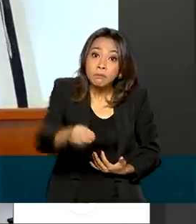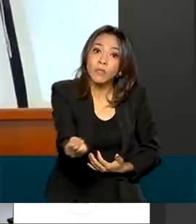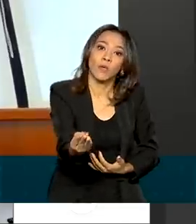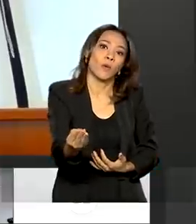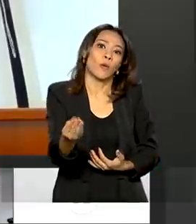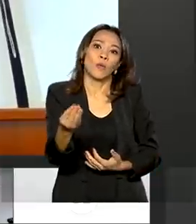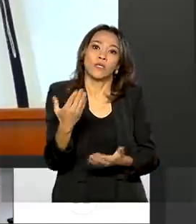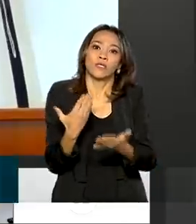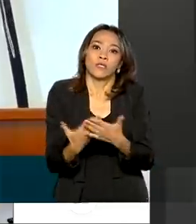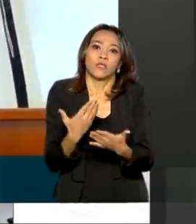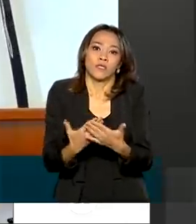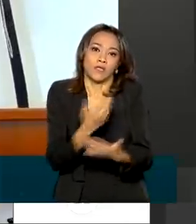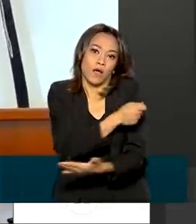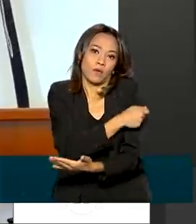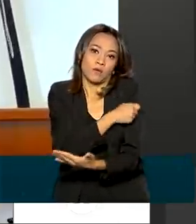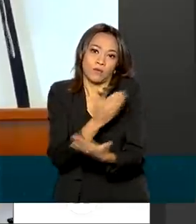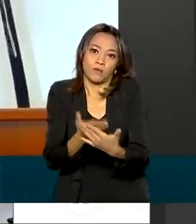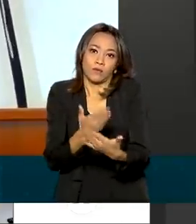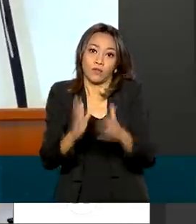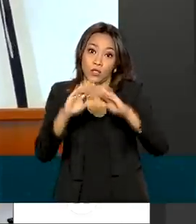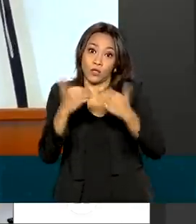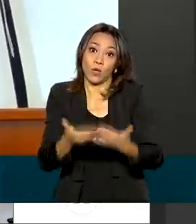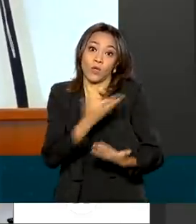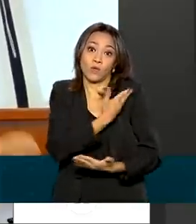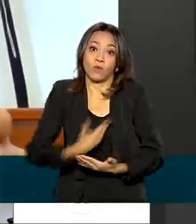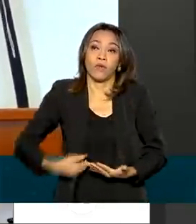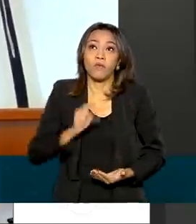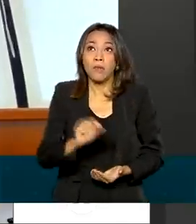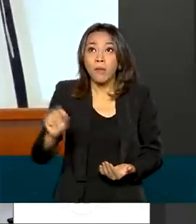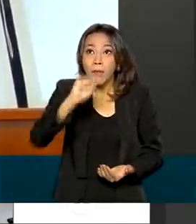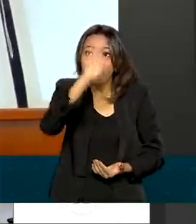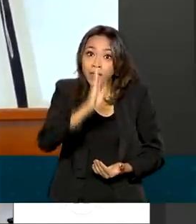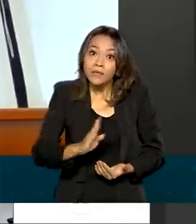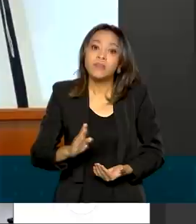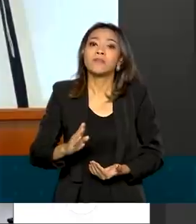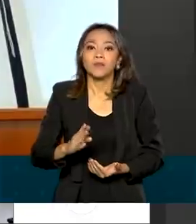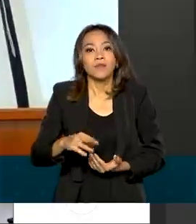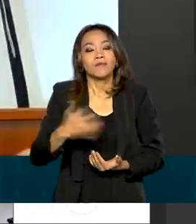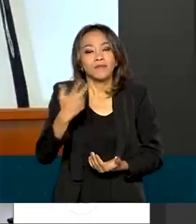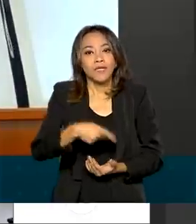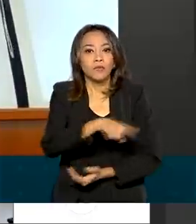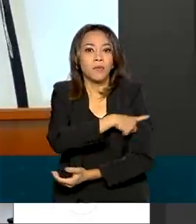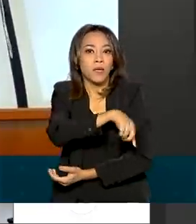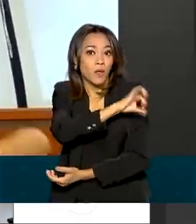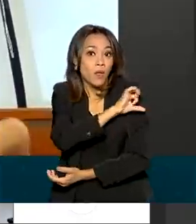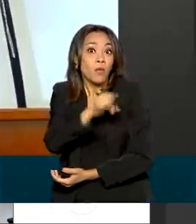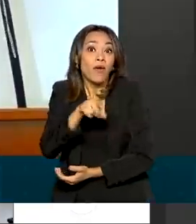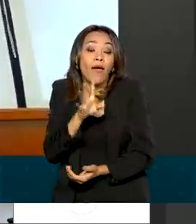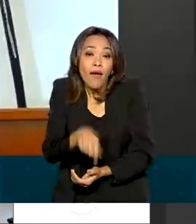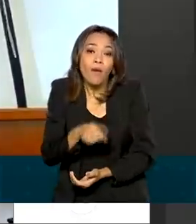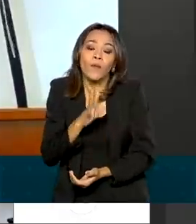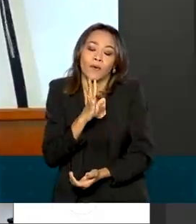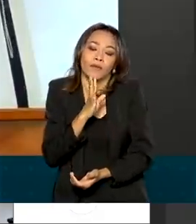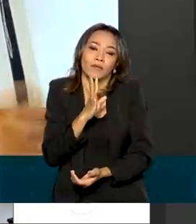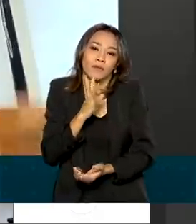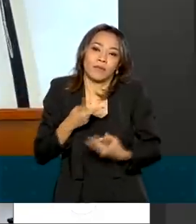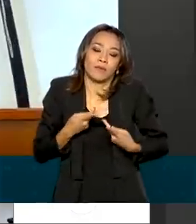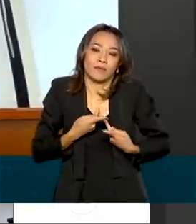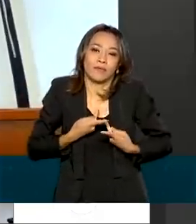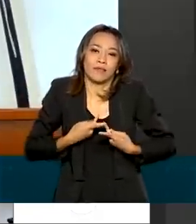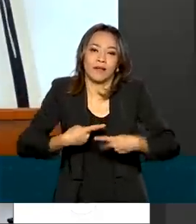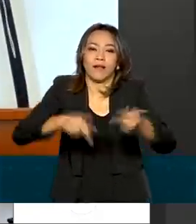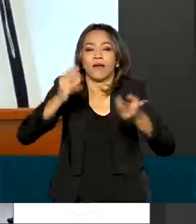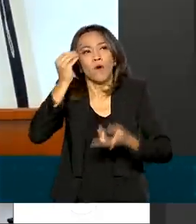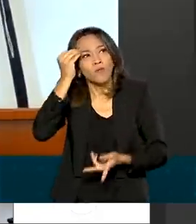ensino fundamental em escolas públicas em todo o país, beneficiando suas respectivas famílias porque é um conhecimento que você leva para casa